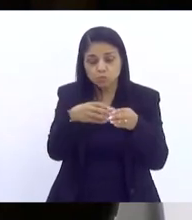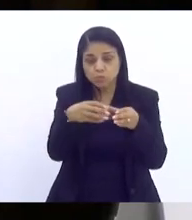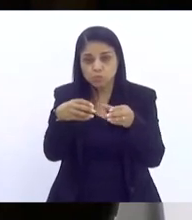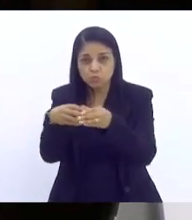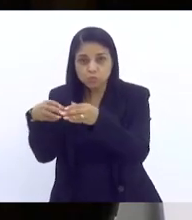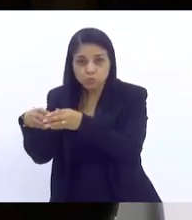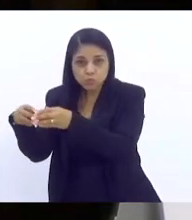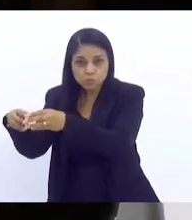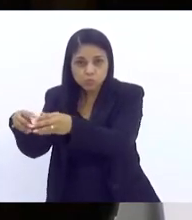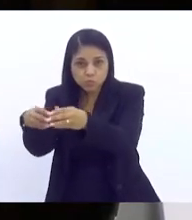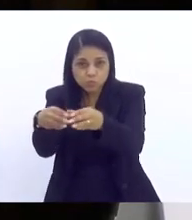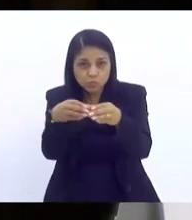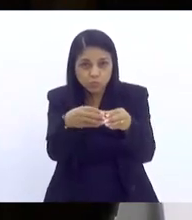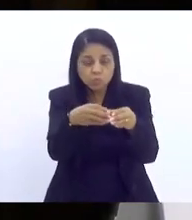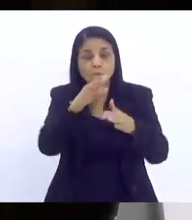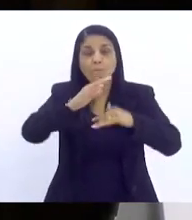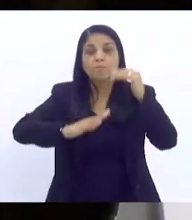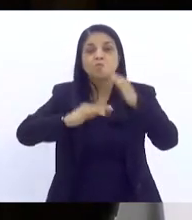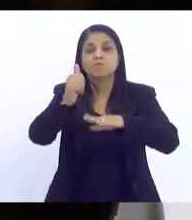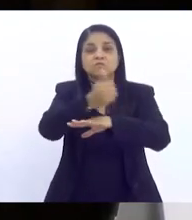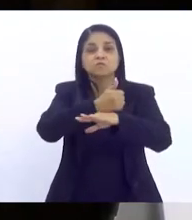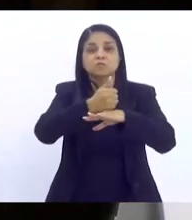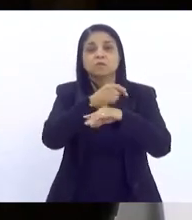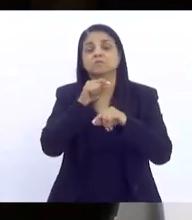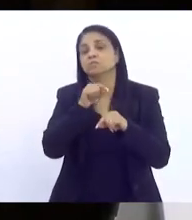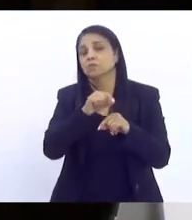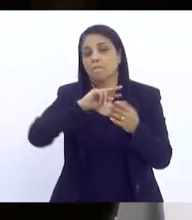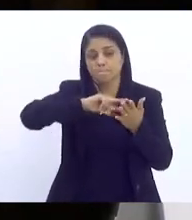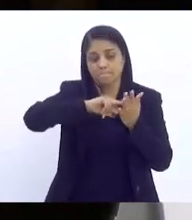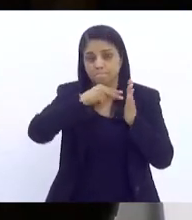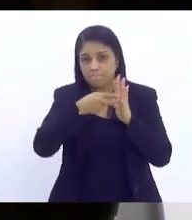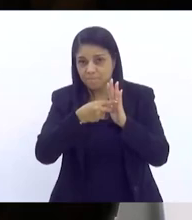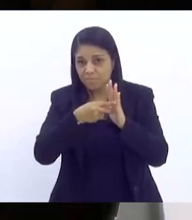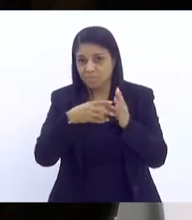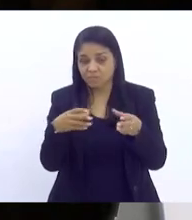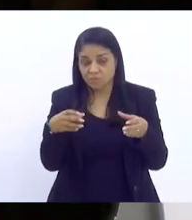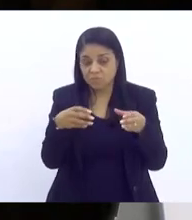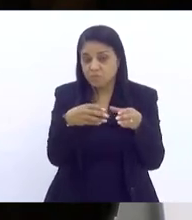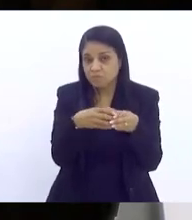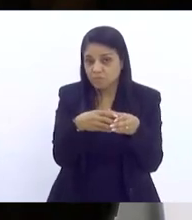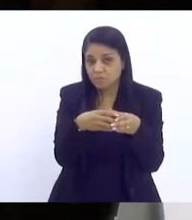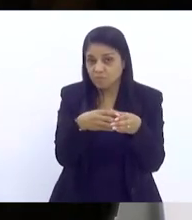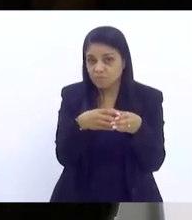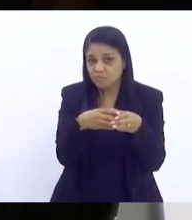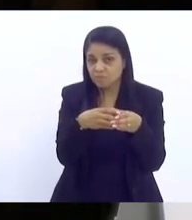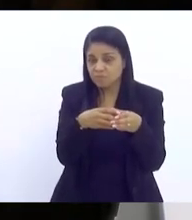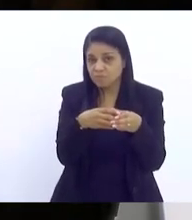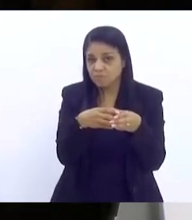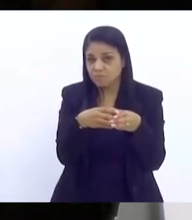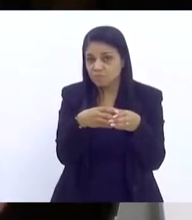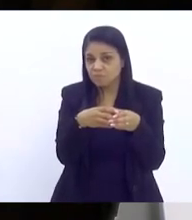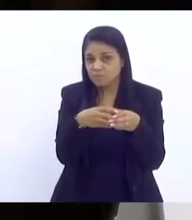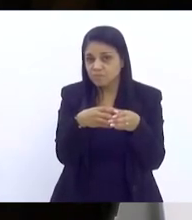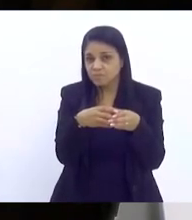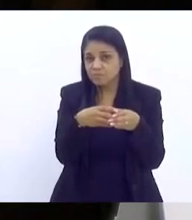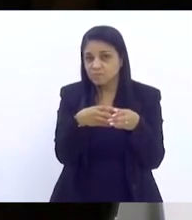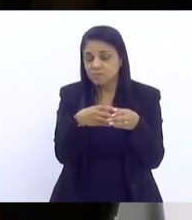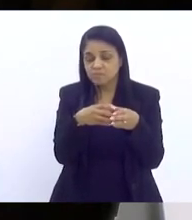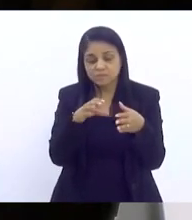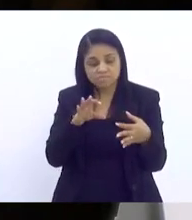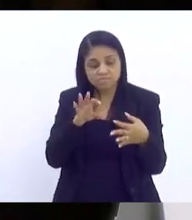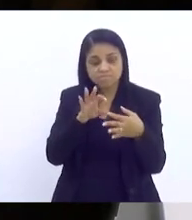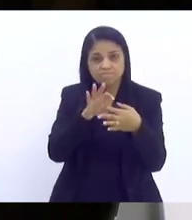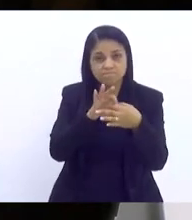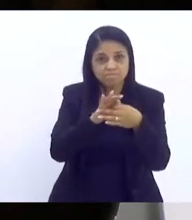profissionais que eu tenho falado aqui? Nós temos núcleo que está relacionado com as profissões.